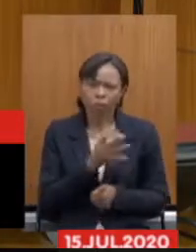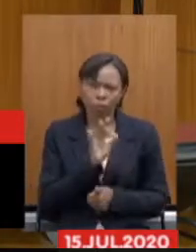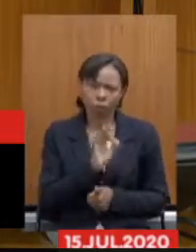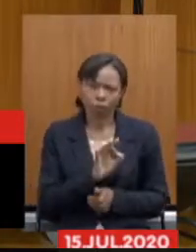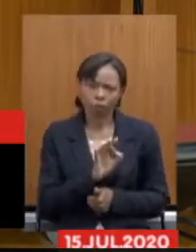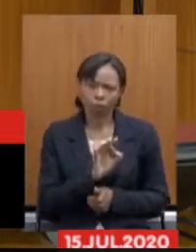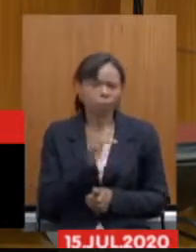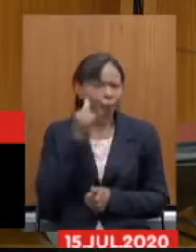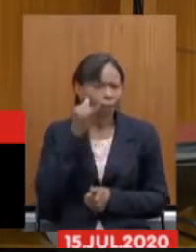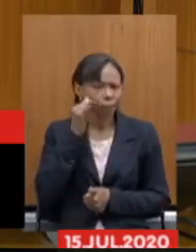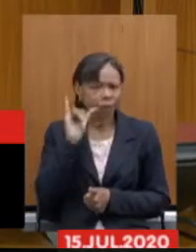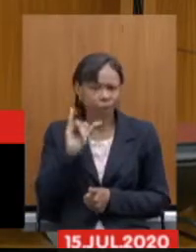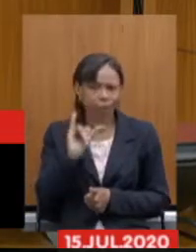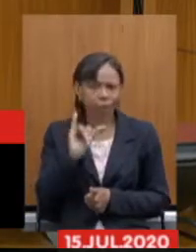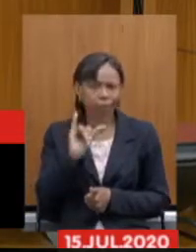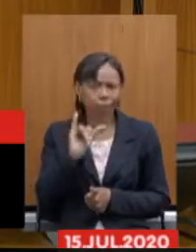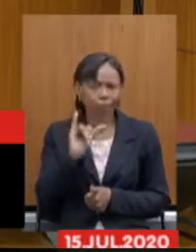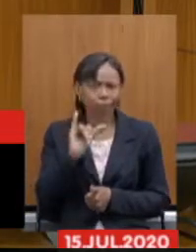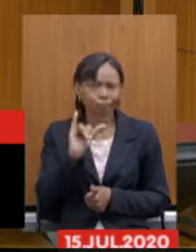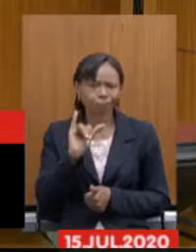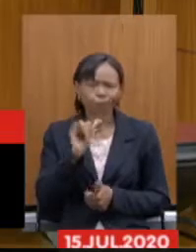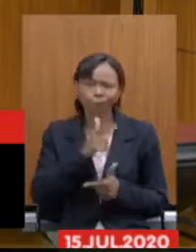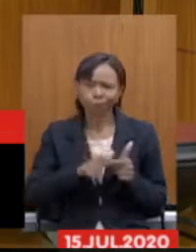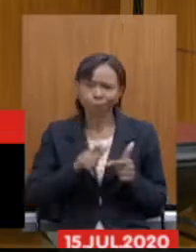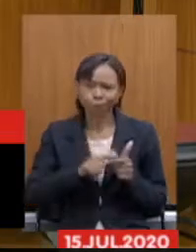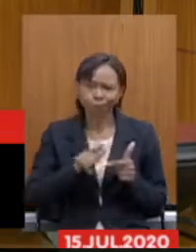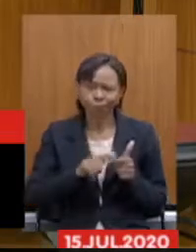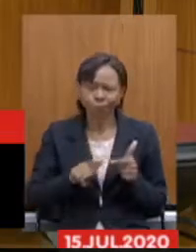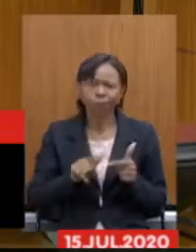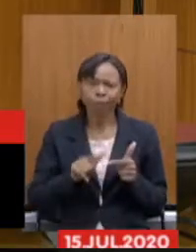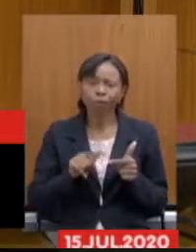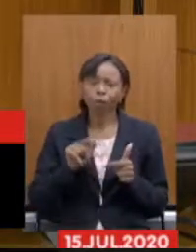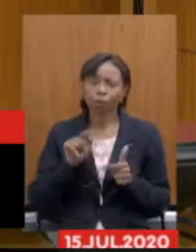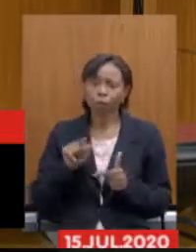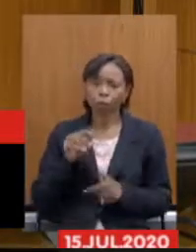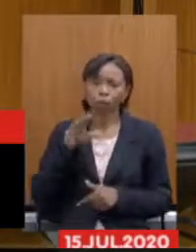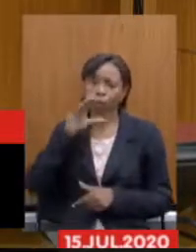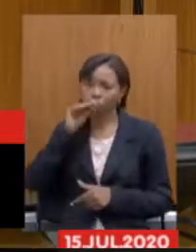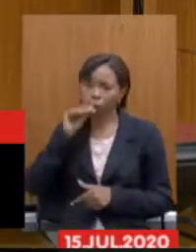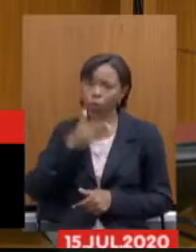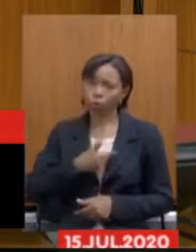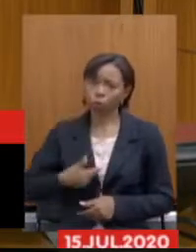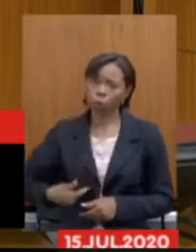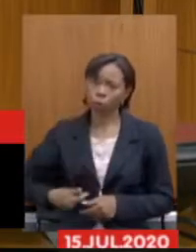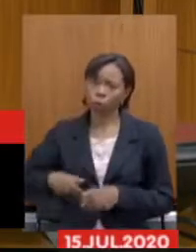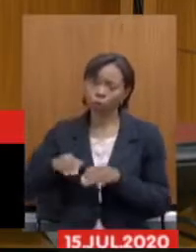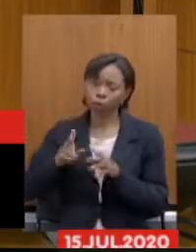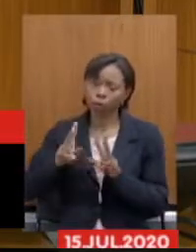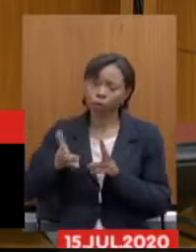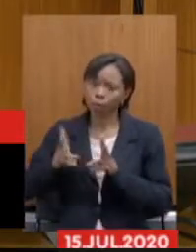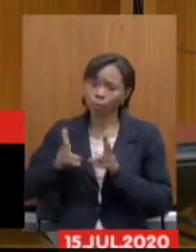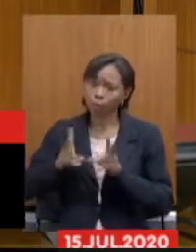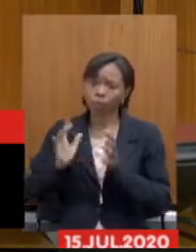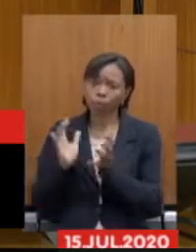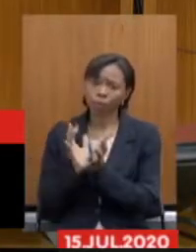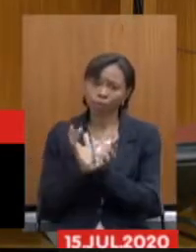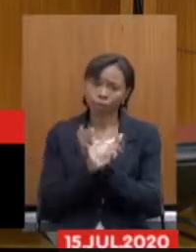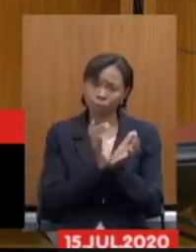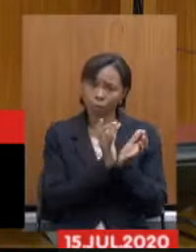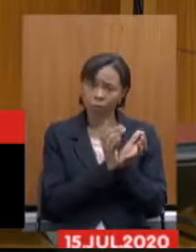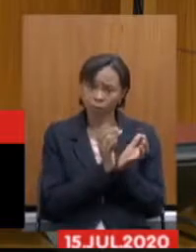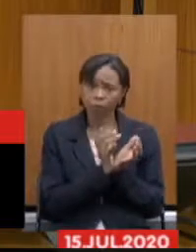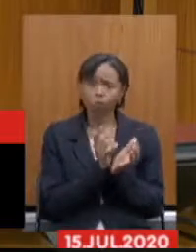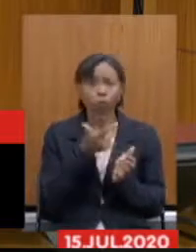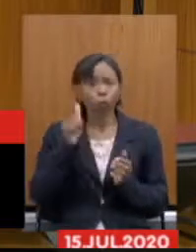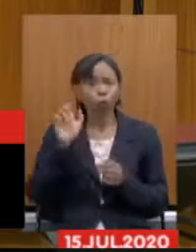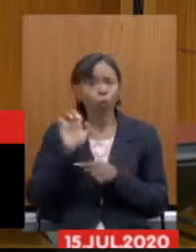uma certa distorção com servidores públicos que pertencem à mesma carreira, eventualmente a mesmos cargos de outros